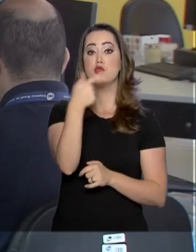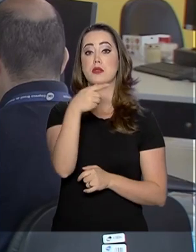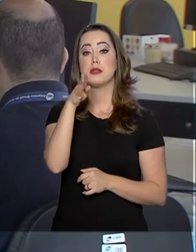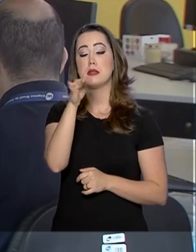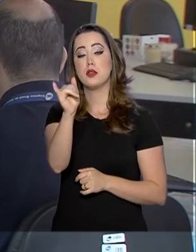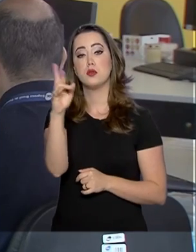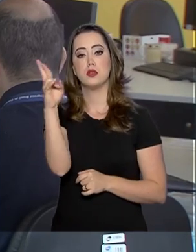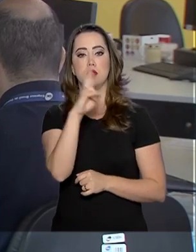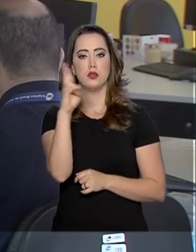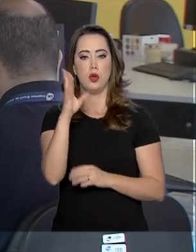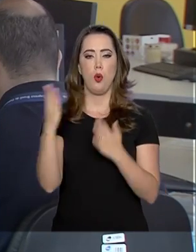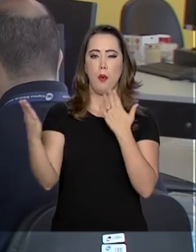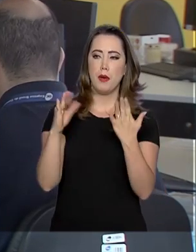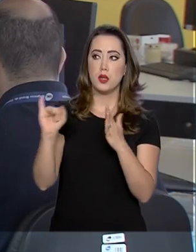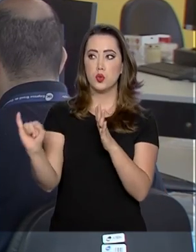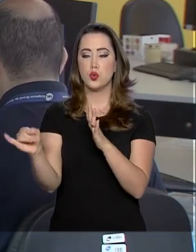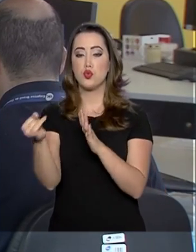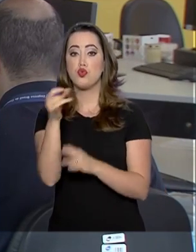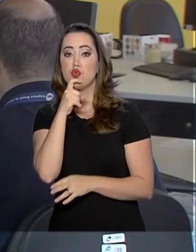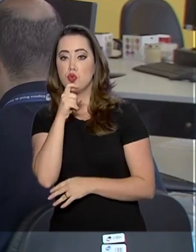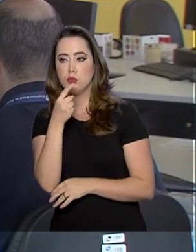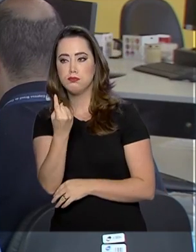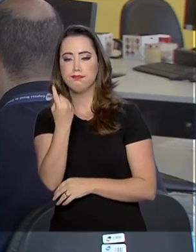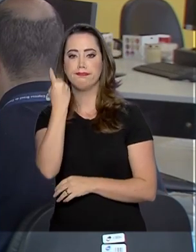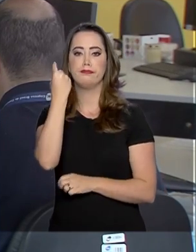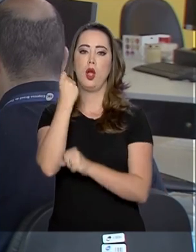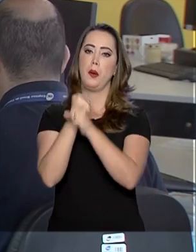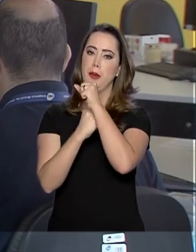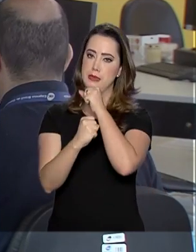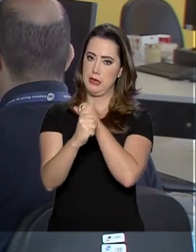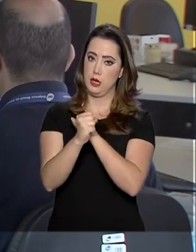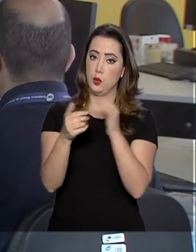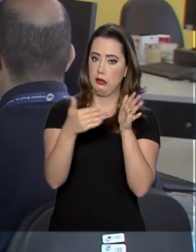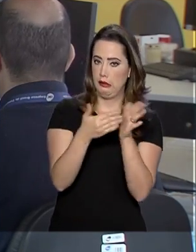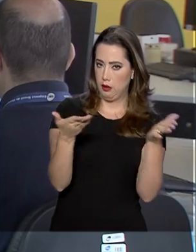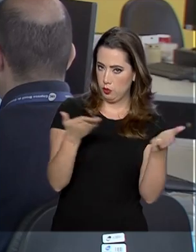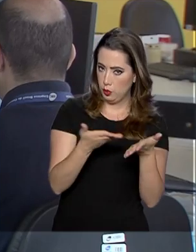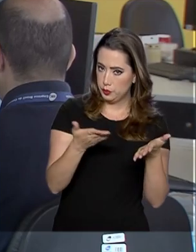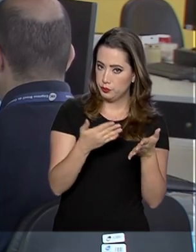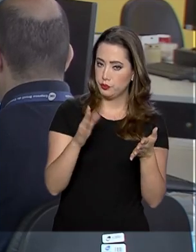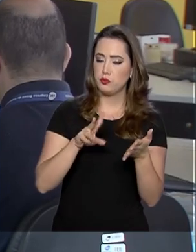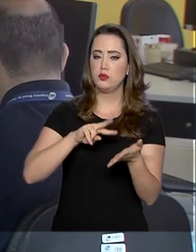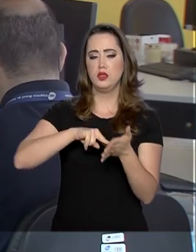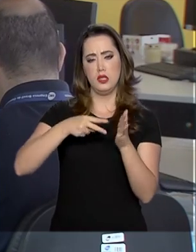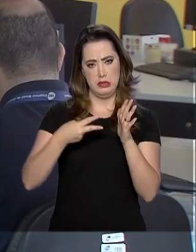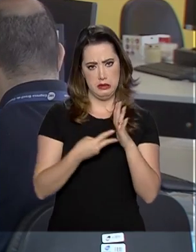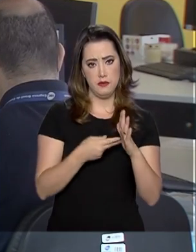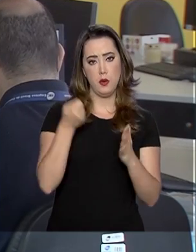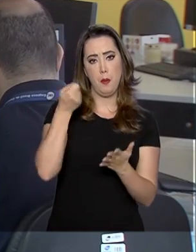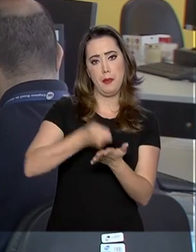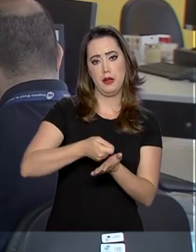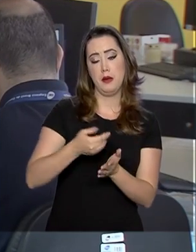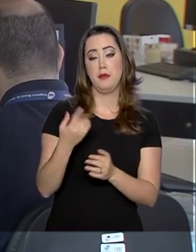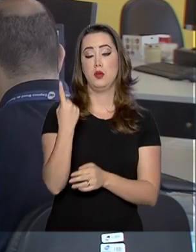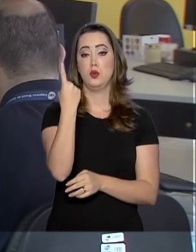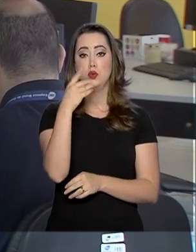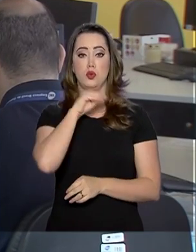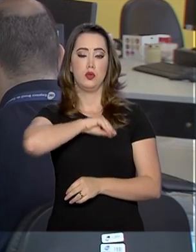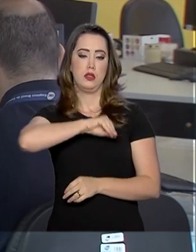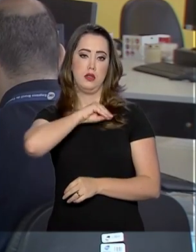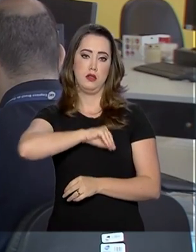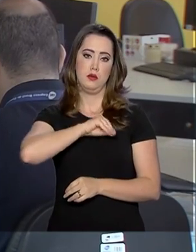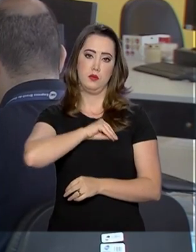entre julho do ano passado e junho deste ano. Esse valor corresponde ao pagamento de até um salário mínimo a R 22